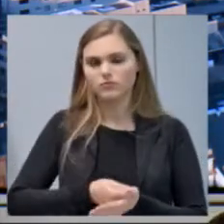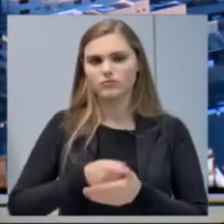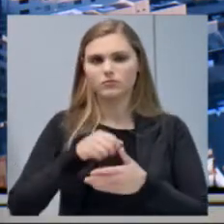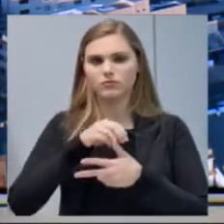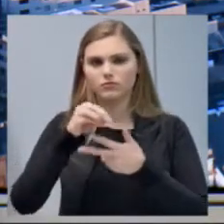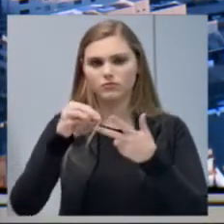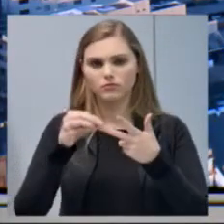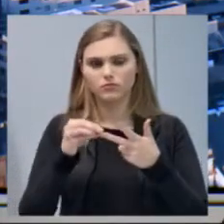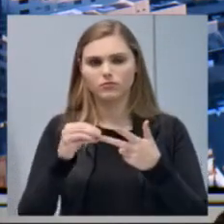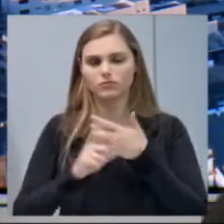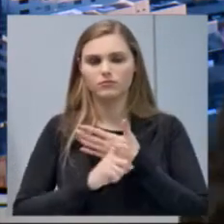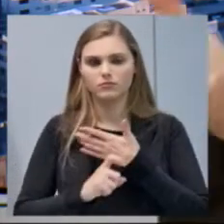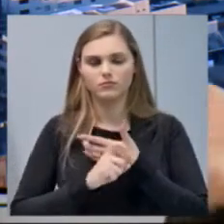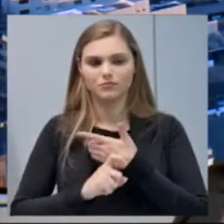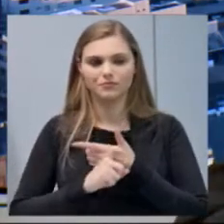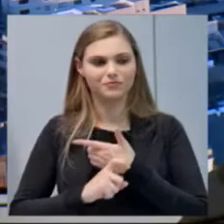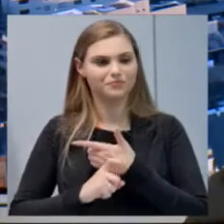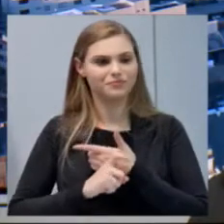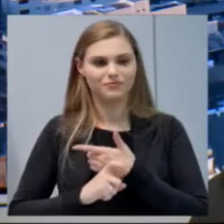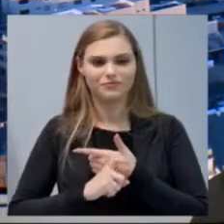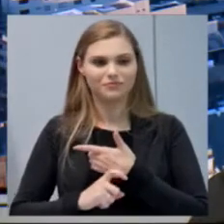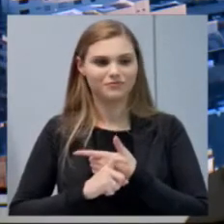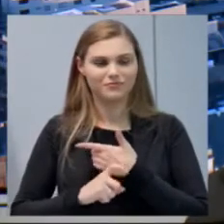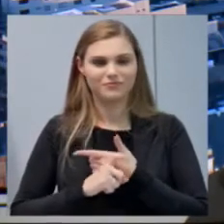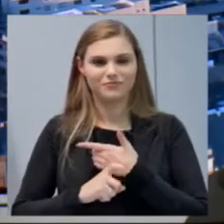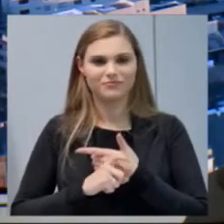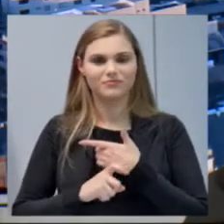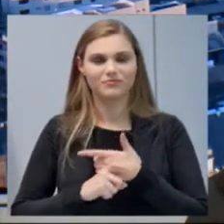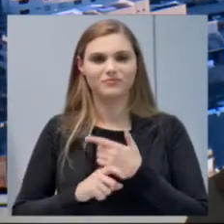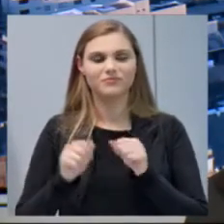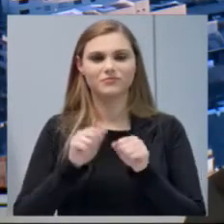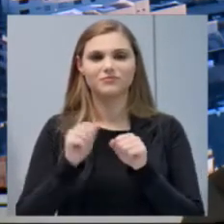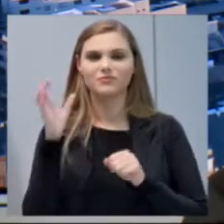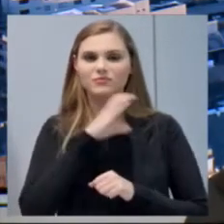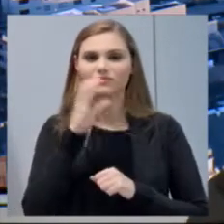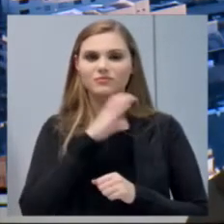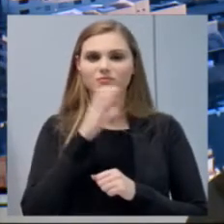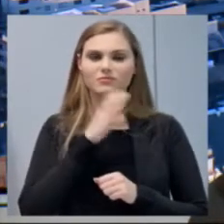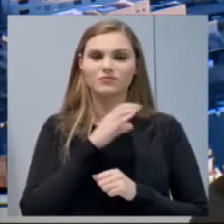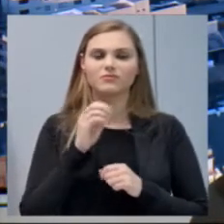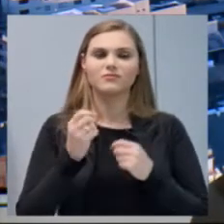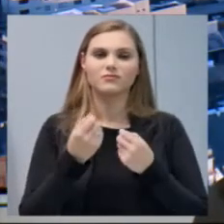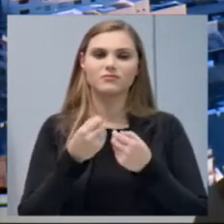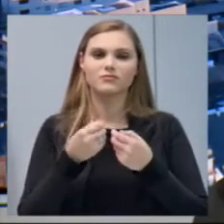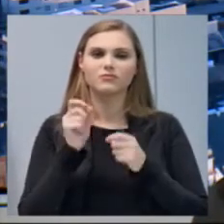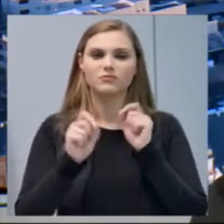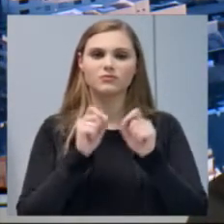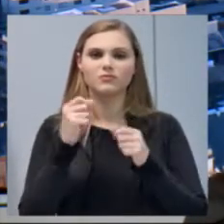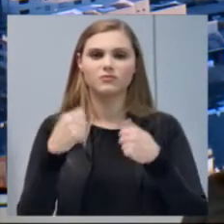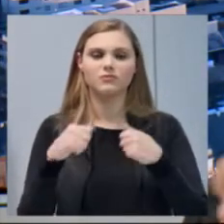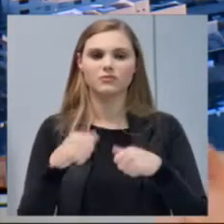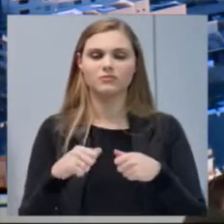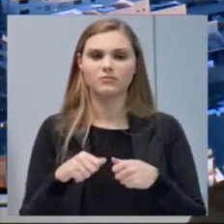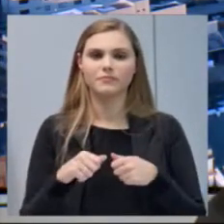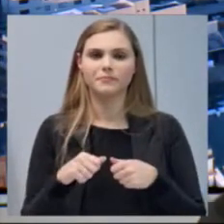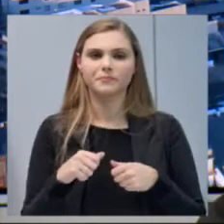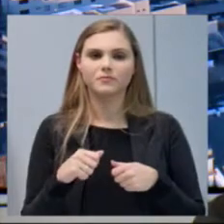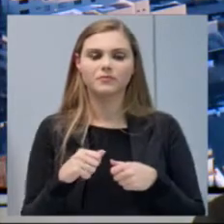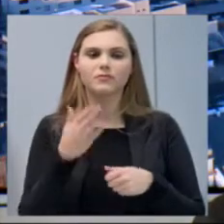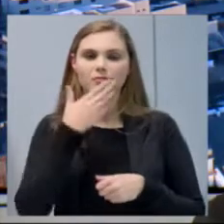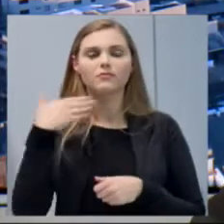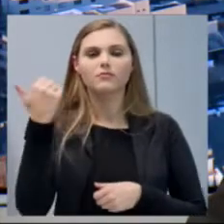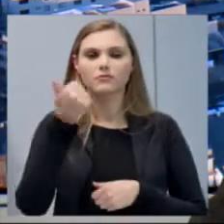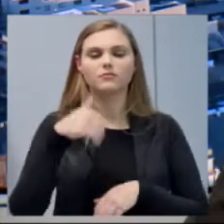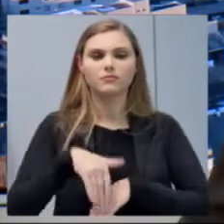realizar urgentemente, assim que as condições estiverem adequadas, o ameloramento daquelas